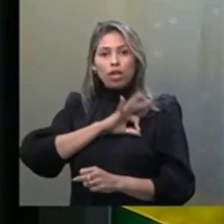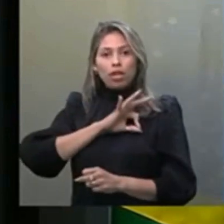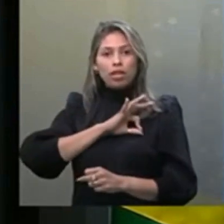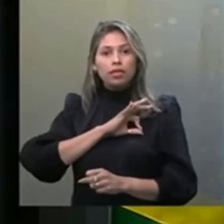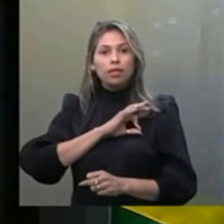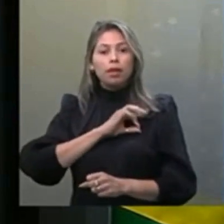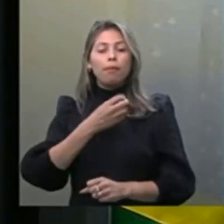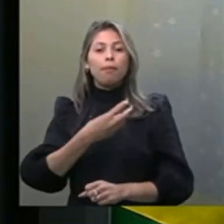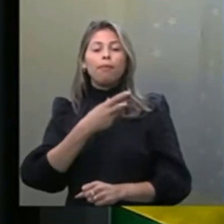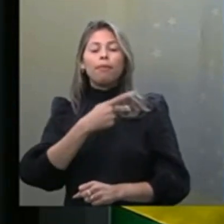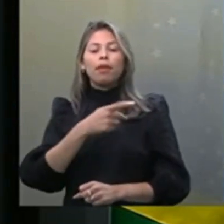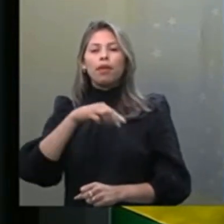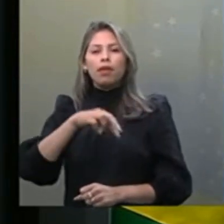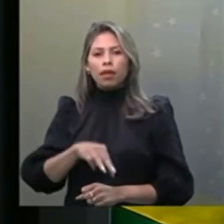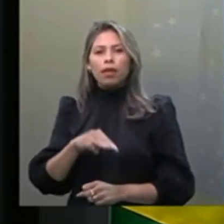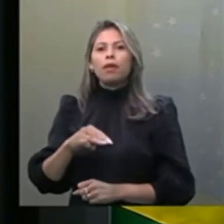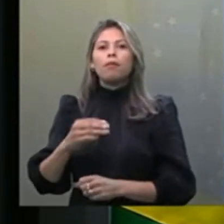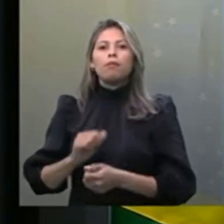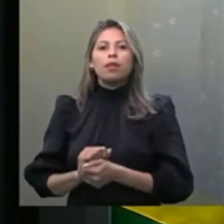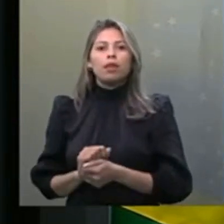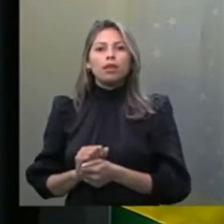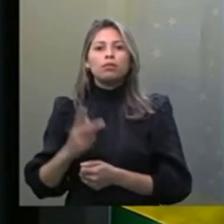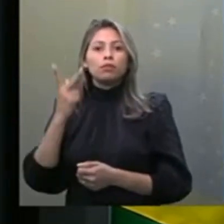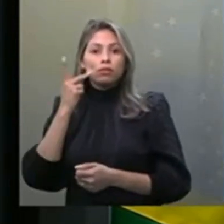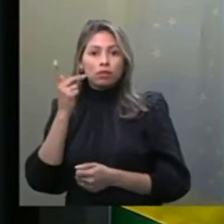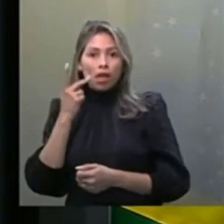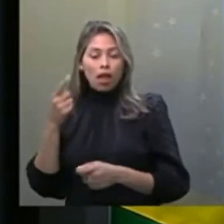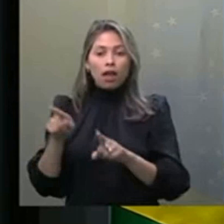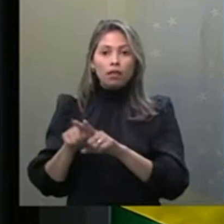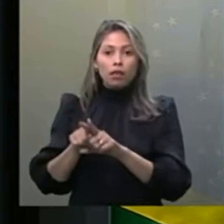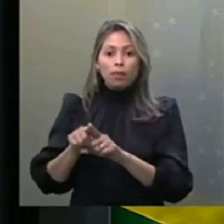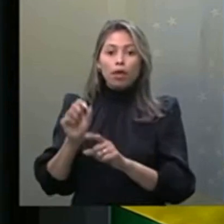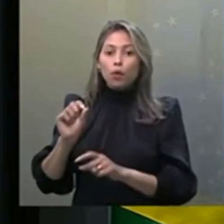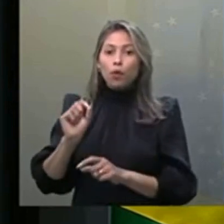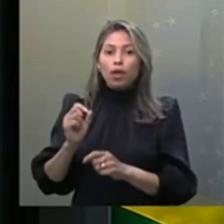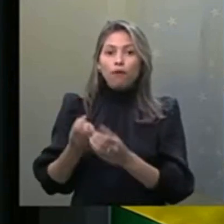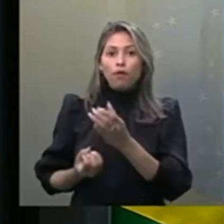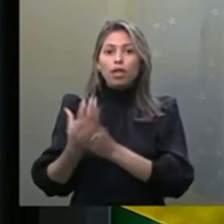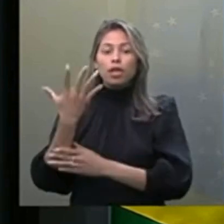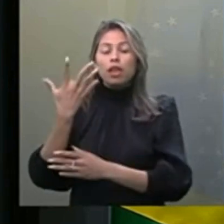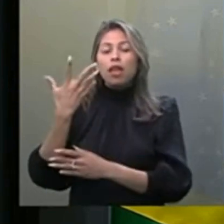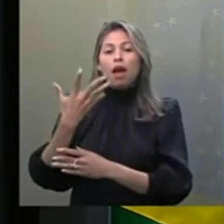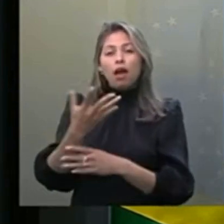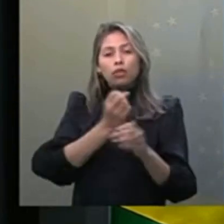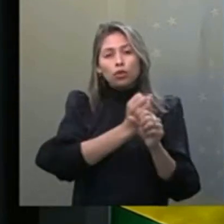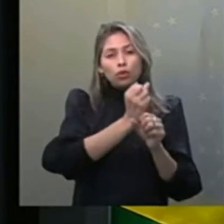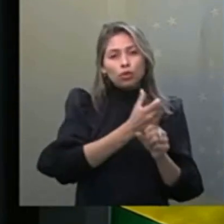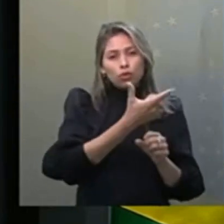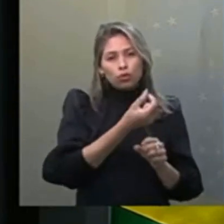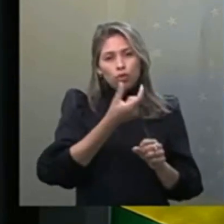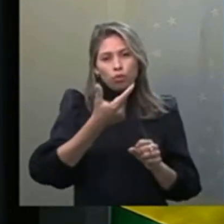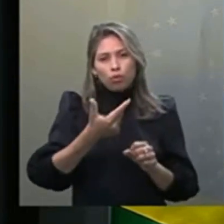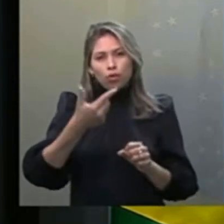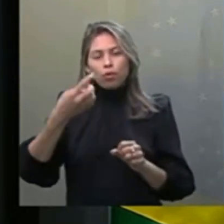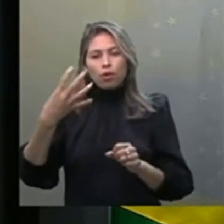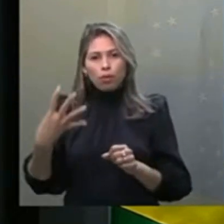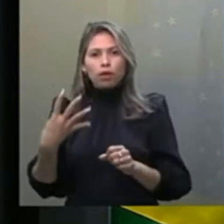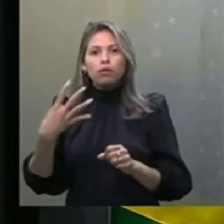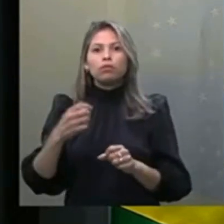A Força foi criada em 2004, inspirada no modelo